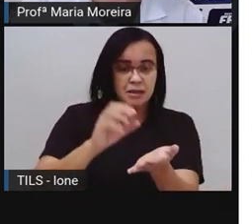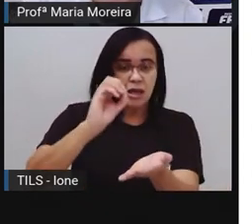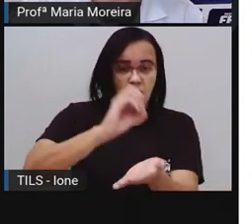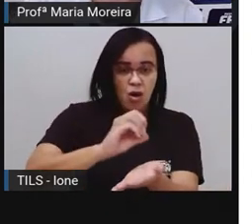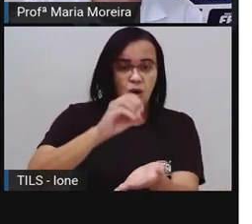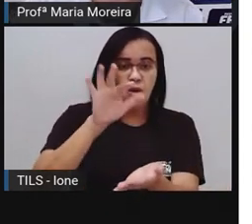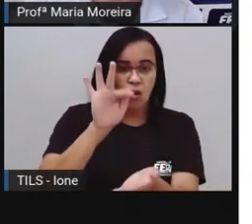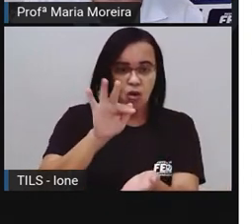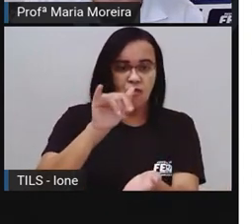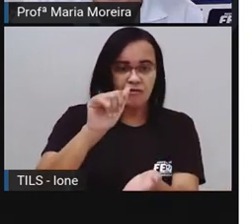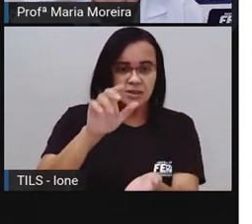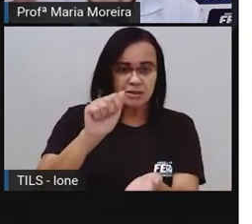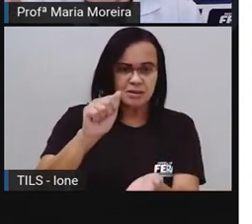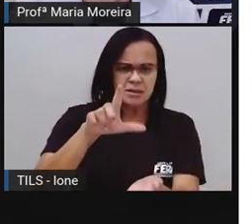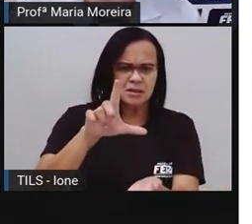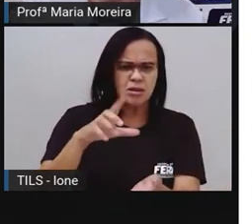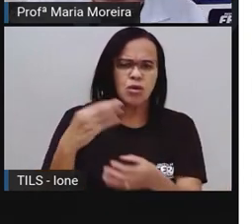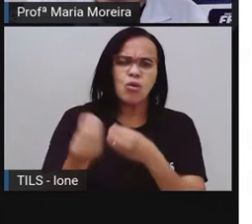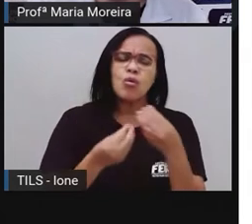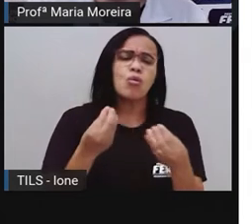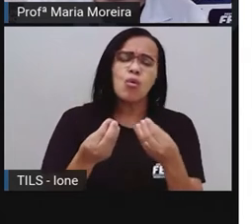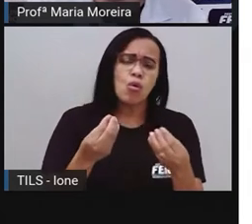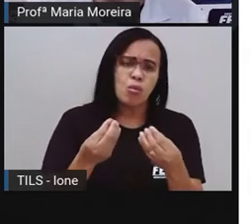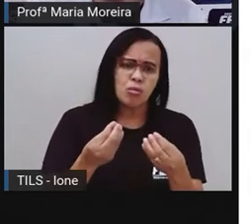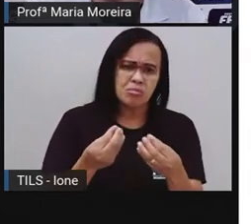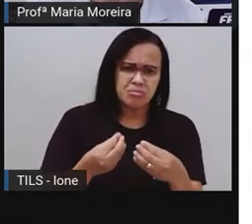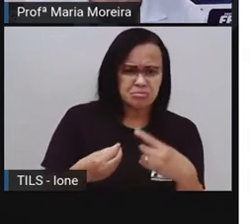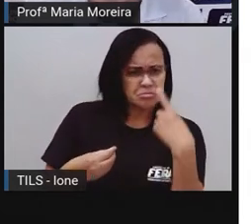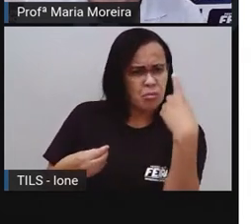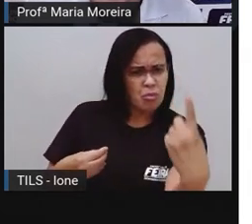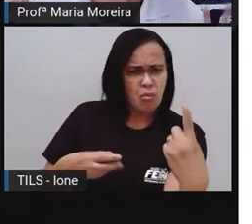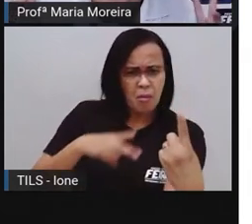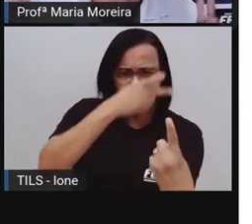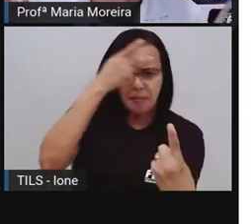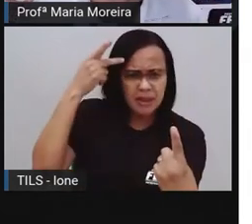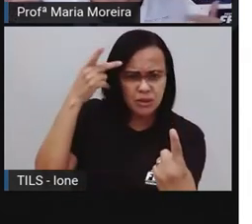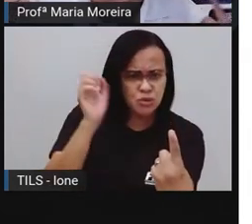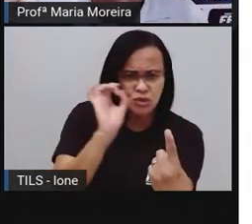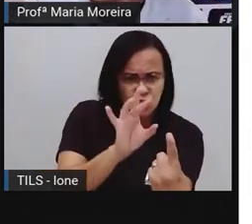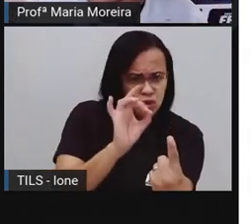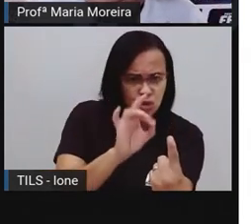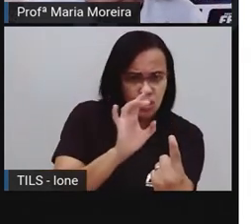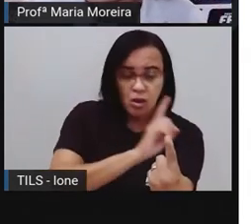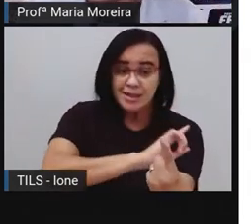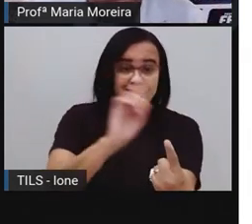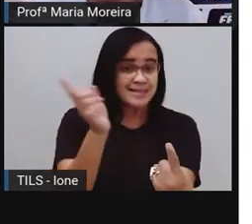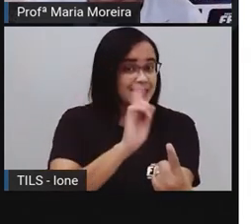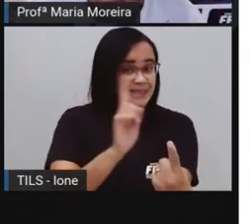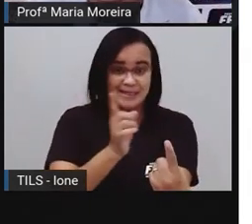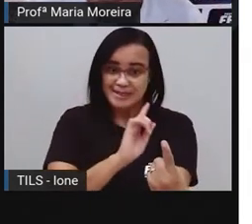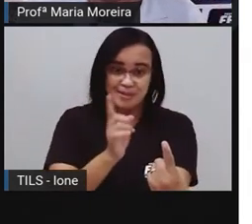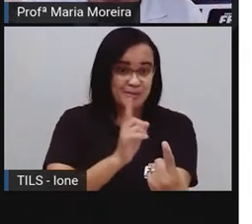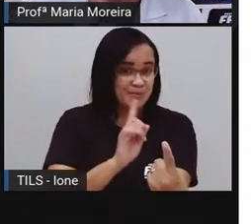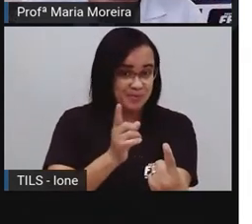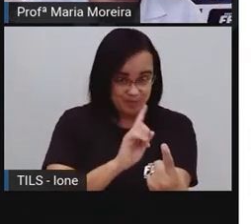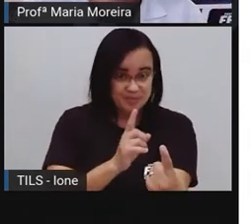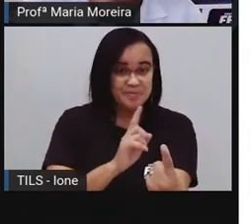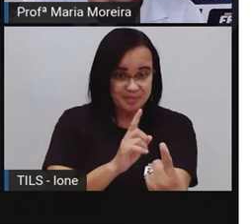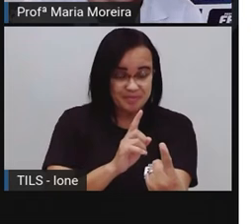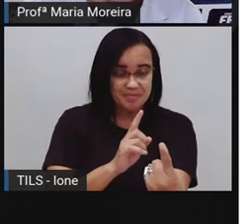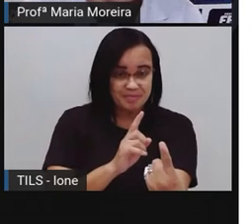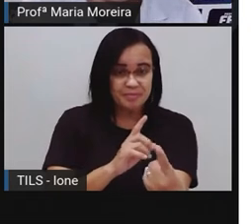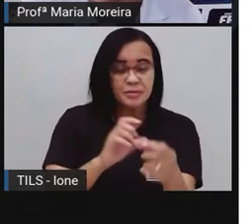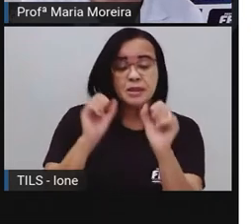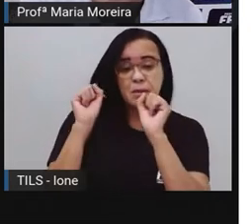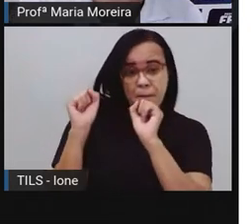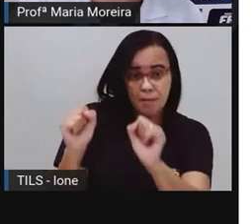posso fazer uma carta oficial para a provânia. Não, a carta, na maioria das vezes. Não quer dizer que é só assim. Eu posso fazer